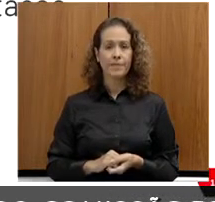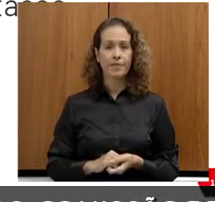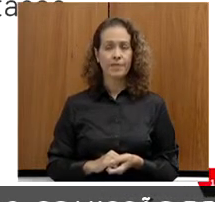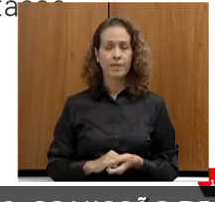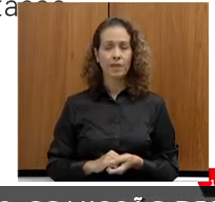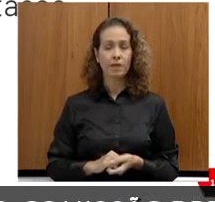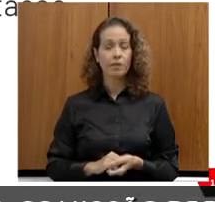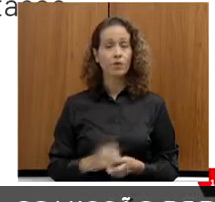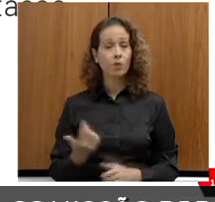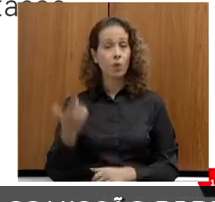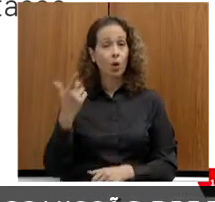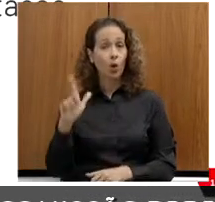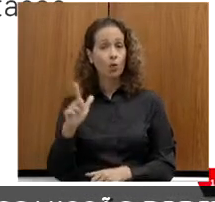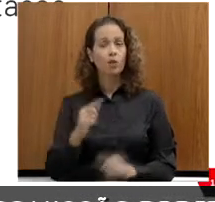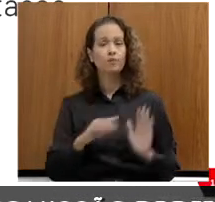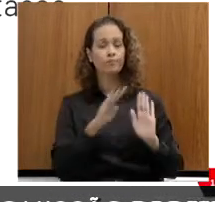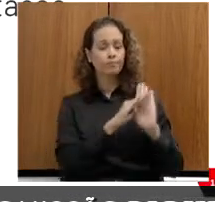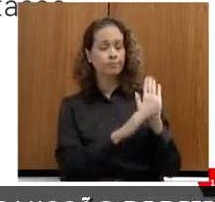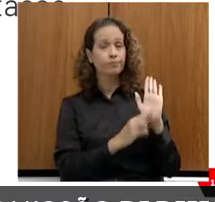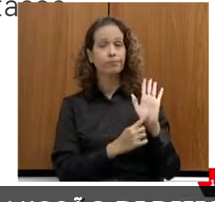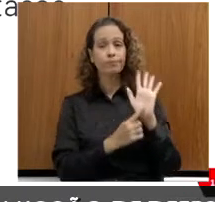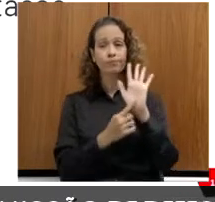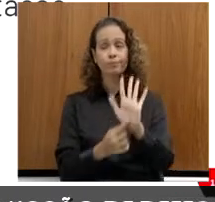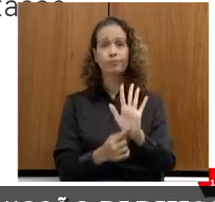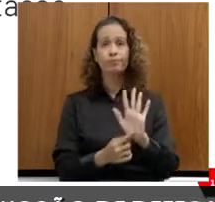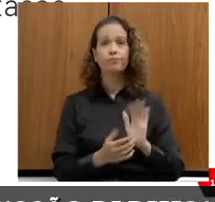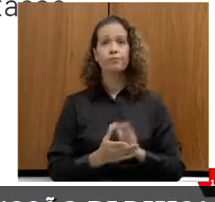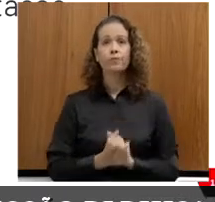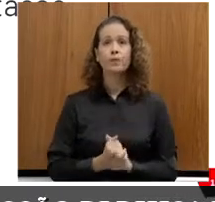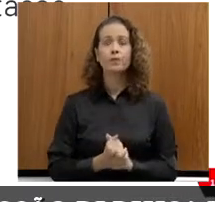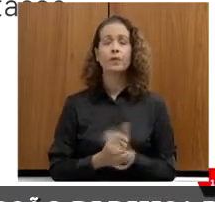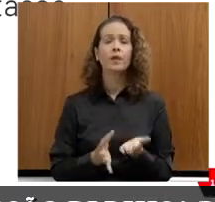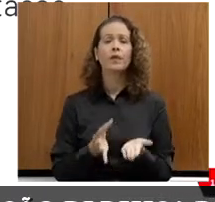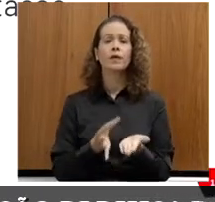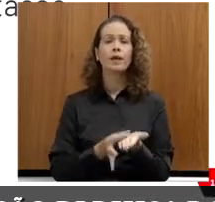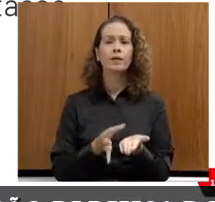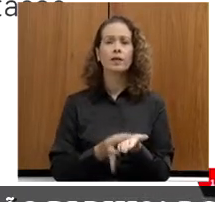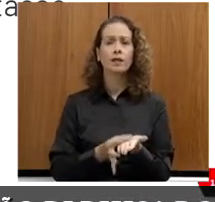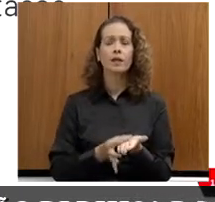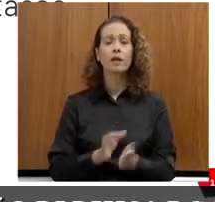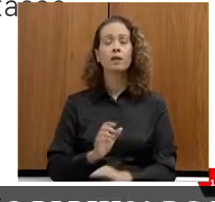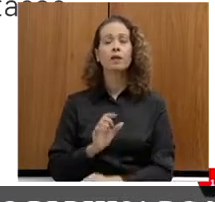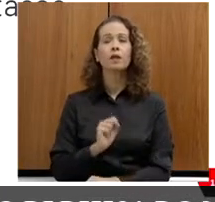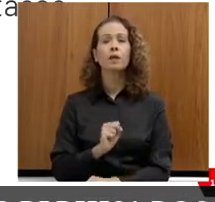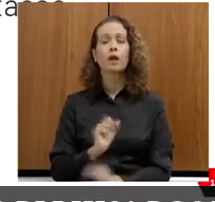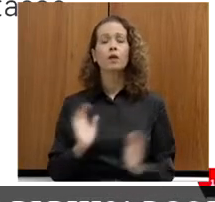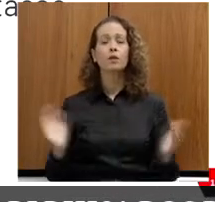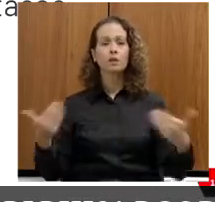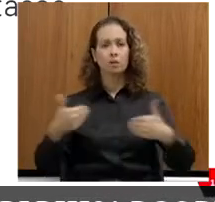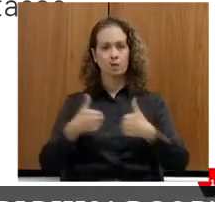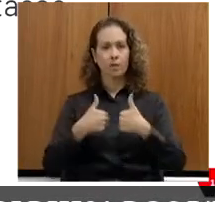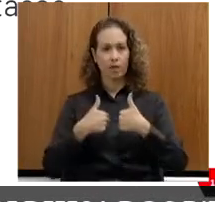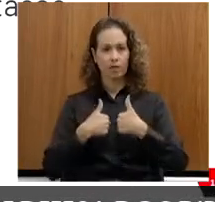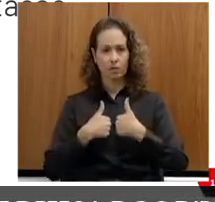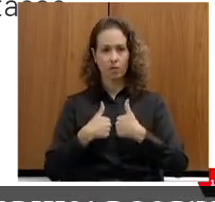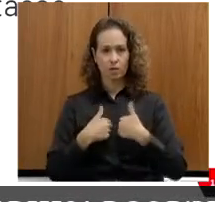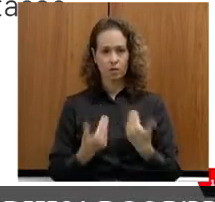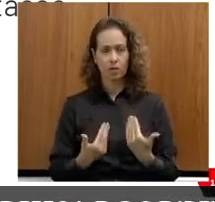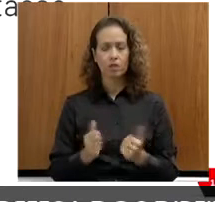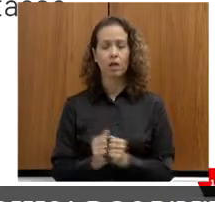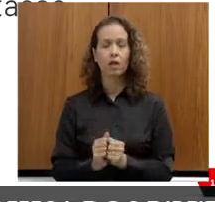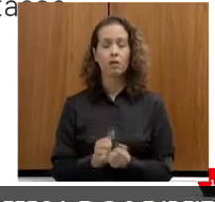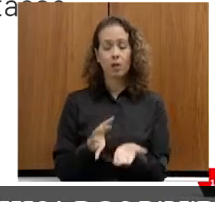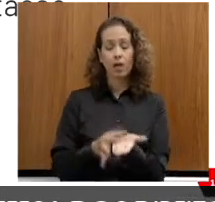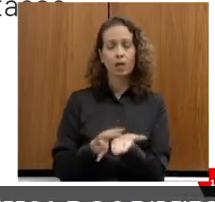Outra questão que eu queria dar destaque é a carteira de identificação da pessoa com transtorno do espectro autista. A nossa ideia é